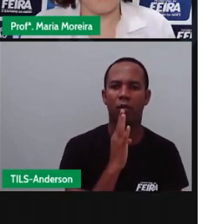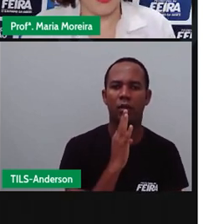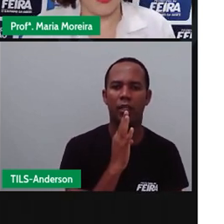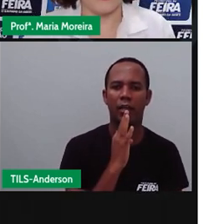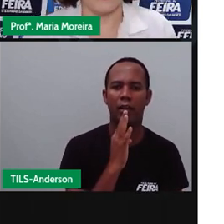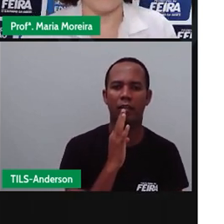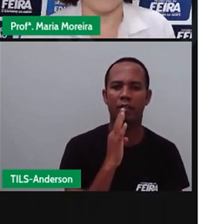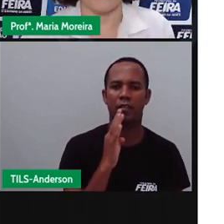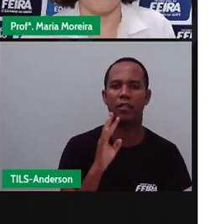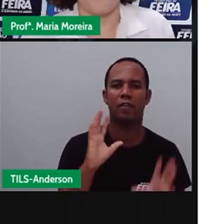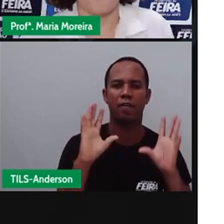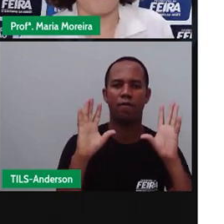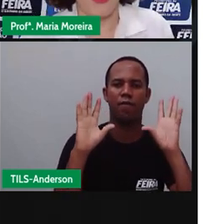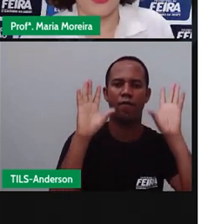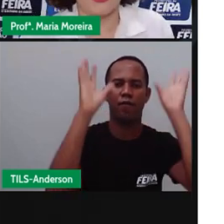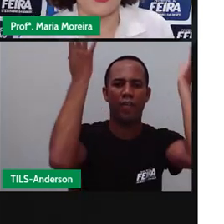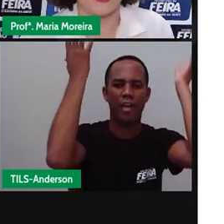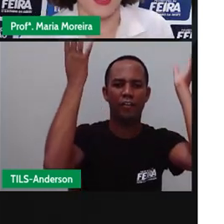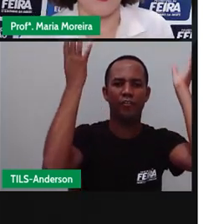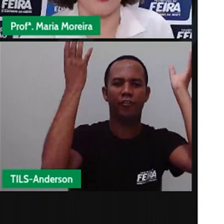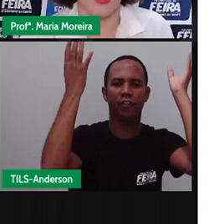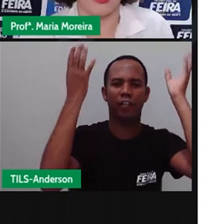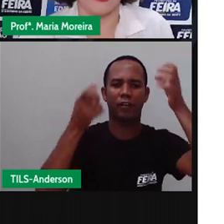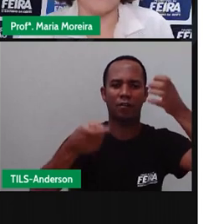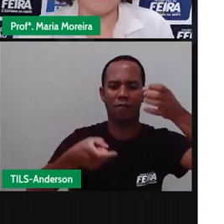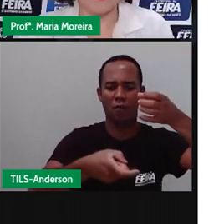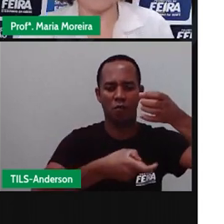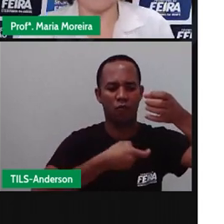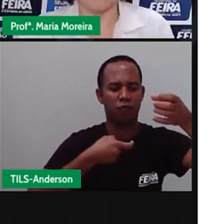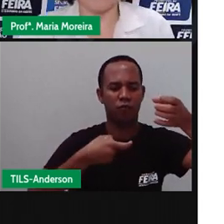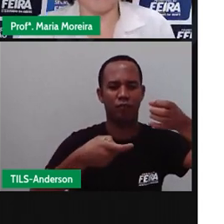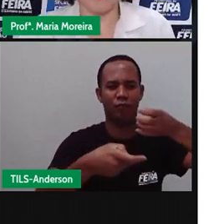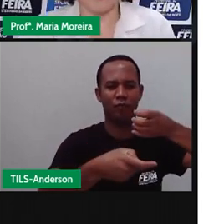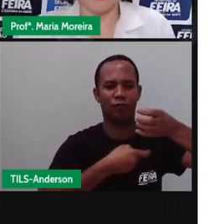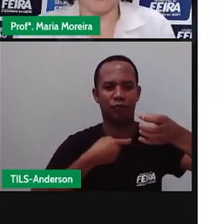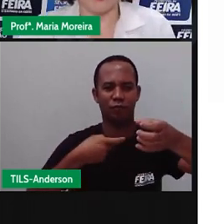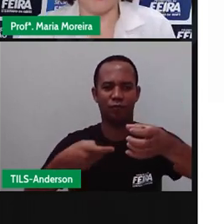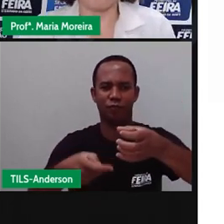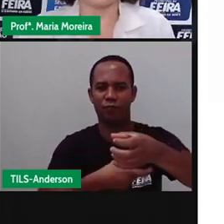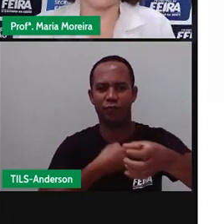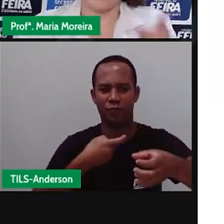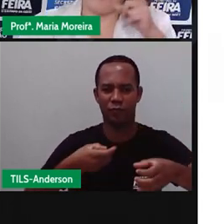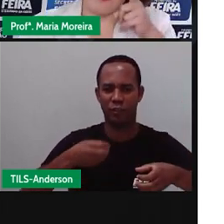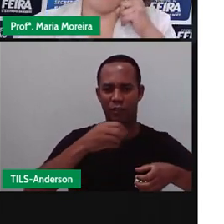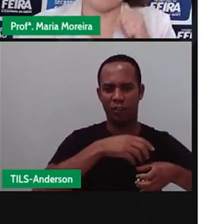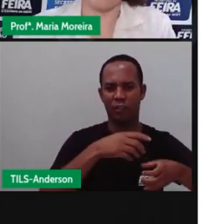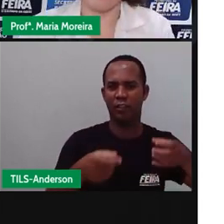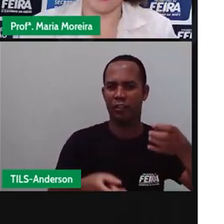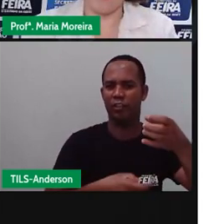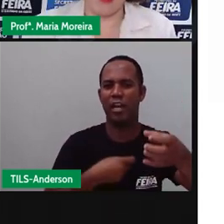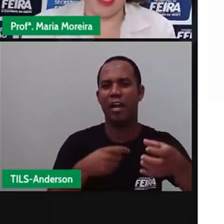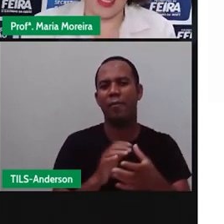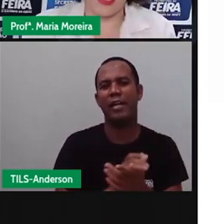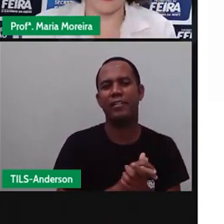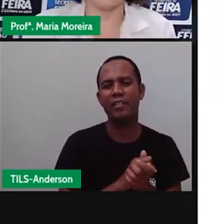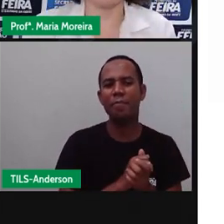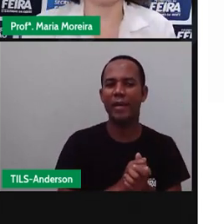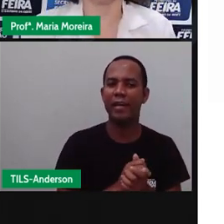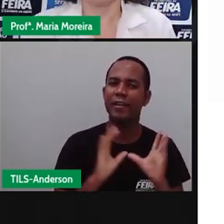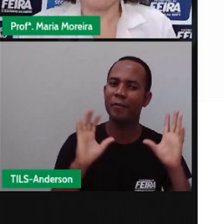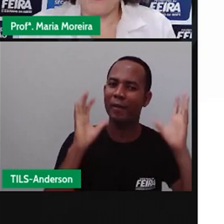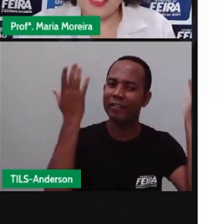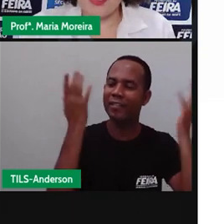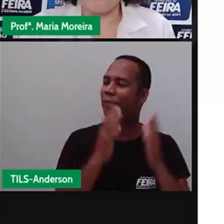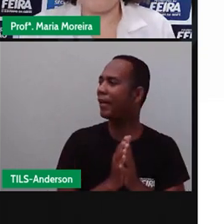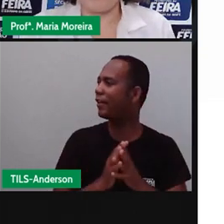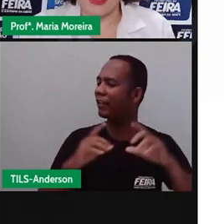ouviu falar, Anderson, em festa da colheita, né? Você já, porque você foi para gramado,